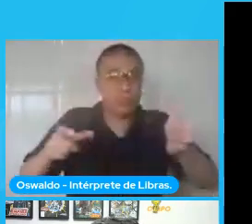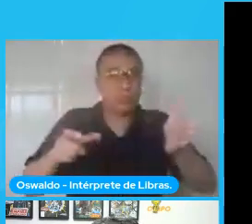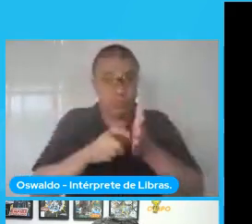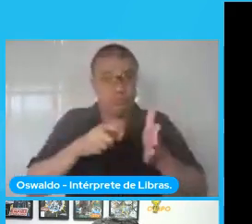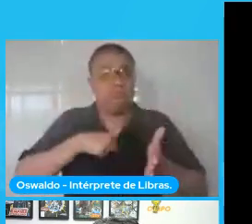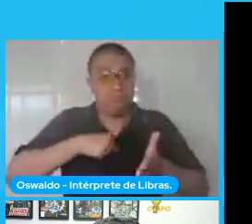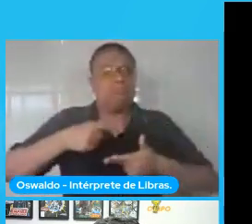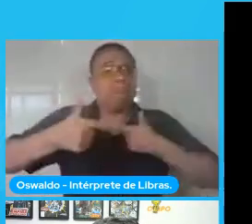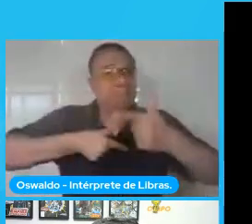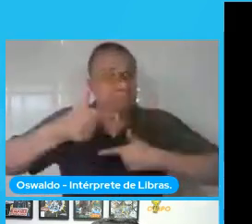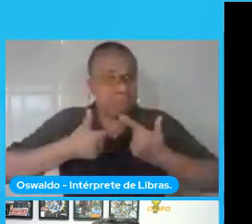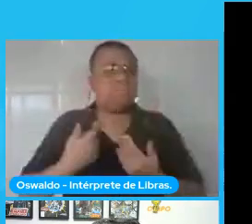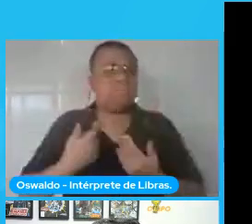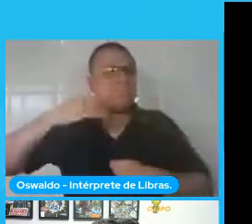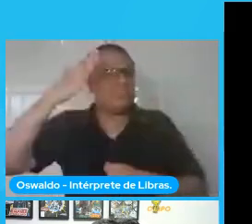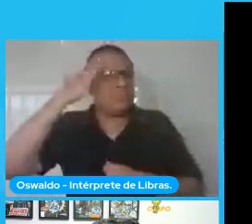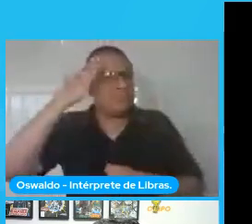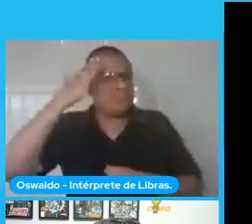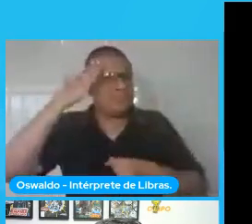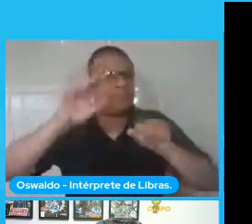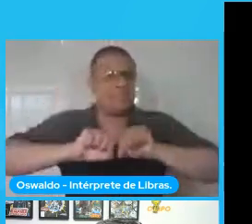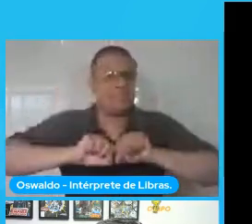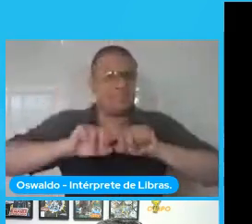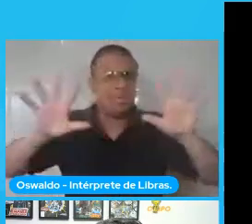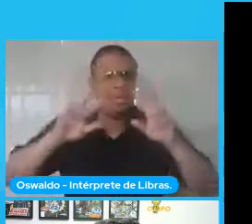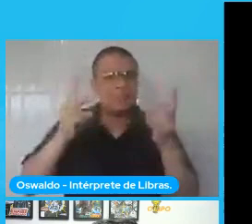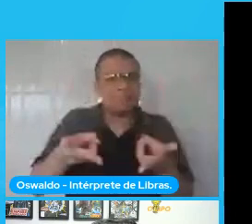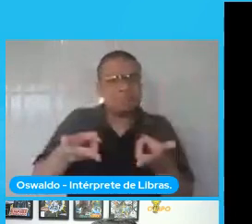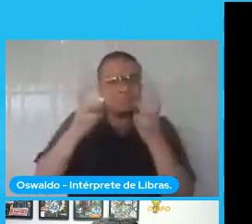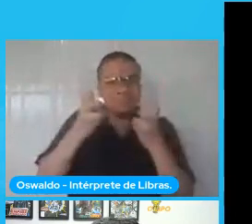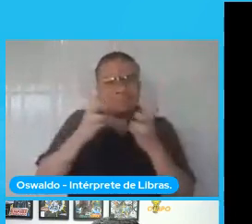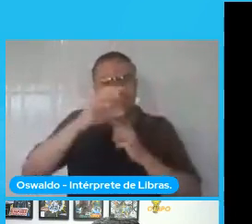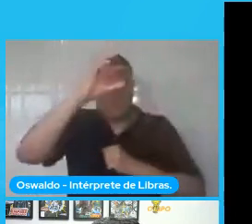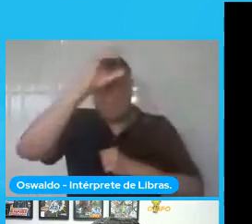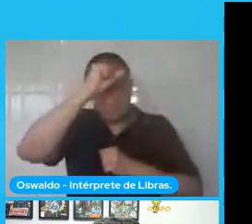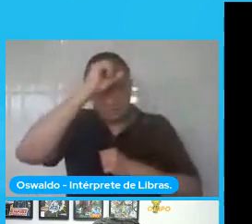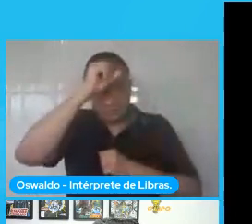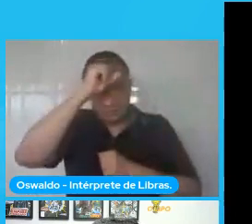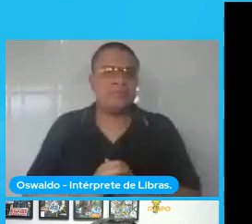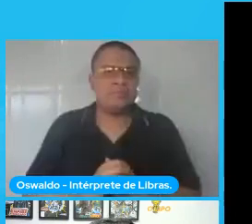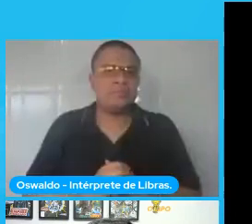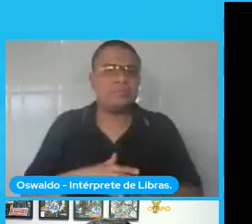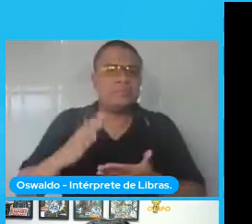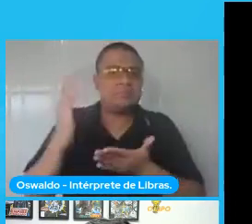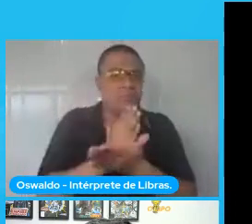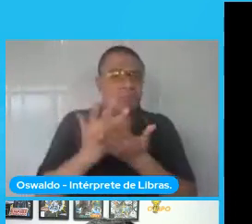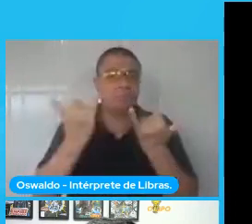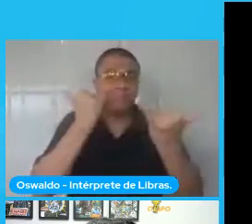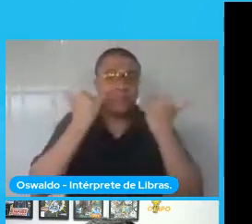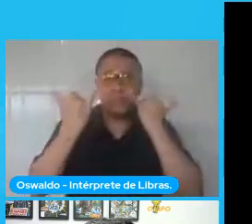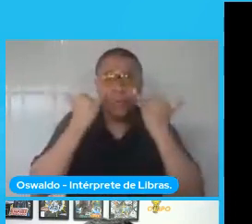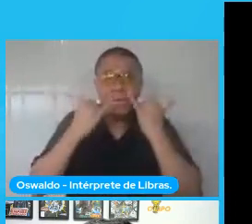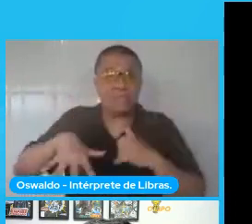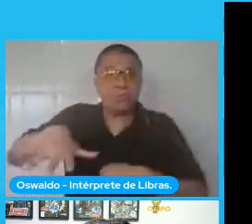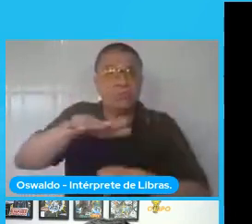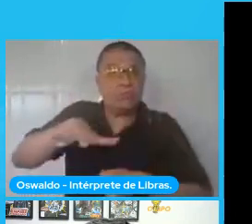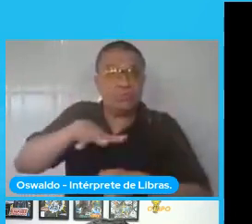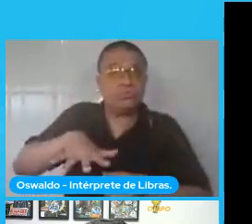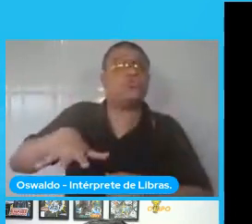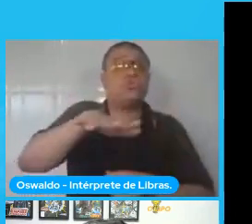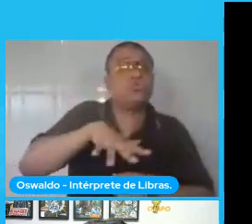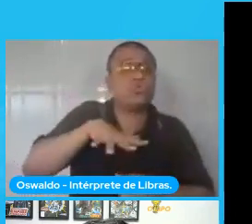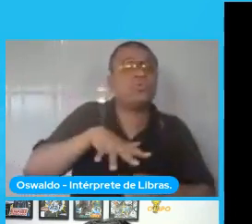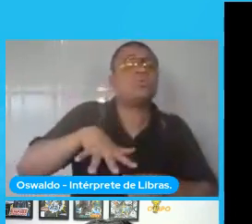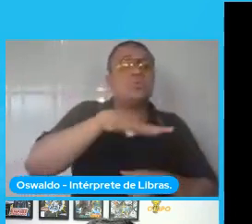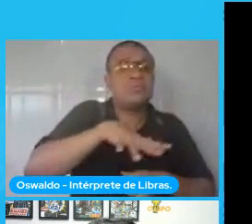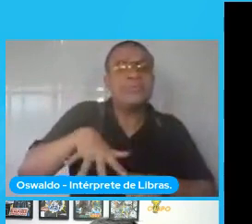detecção e a previsão, né, inferência automática, de algumas informações demográficas de pessoas, através de imagens, né,